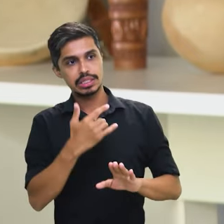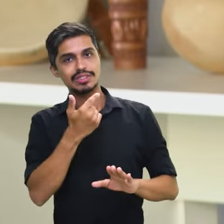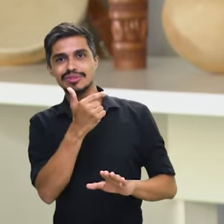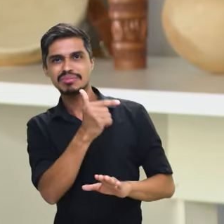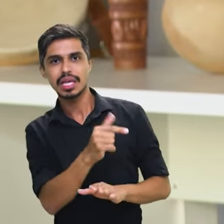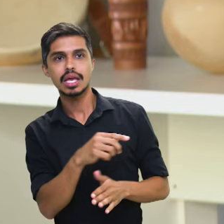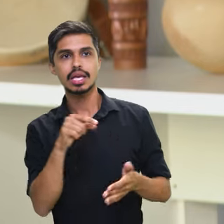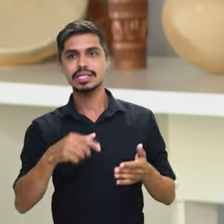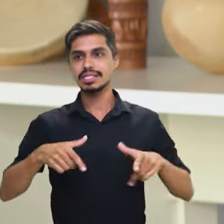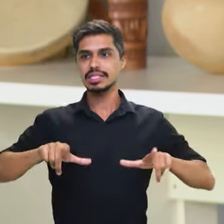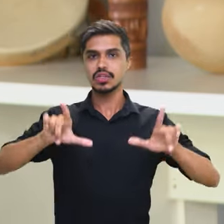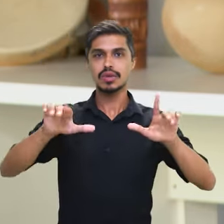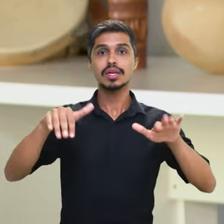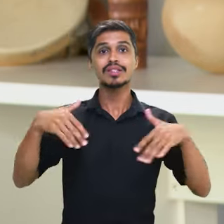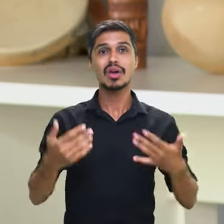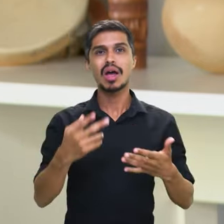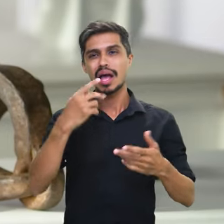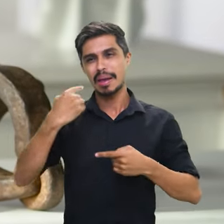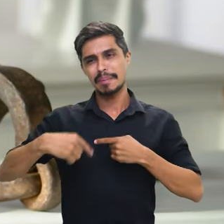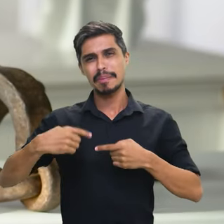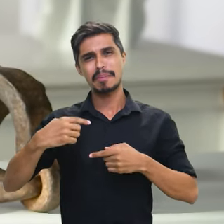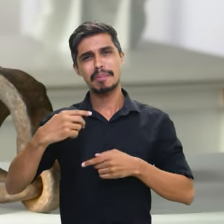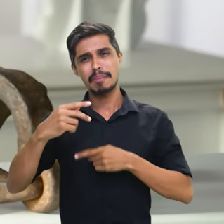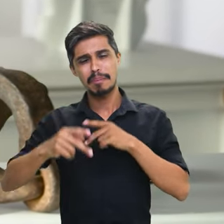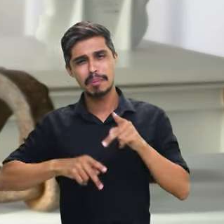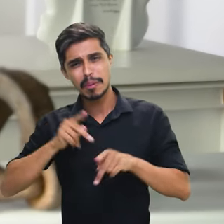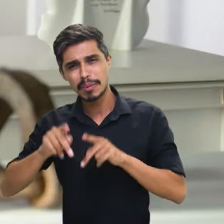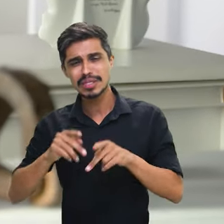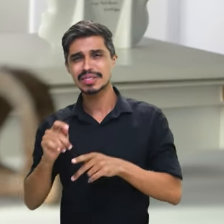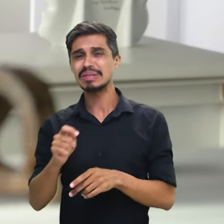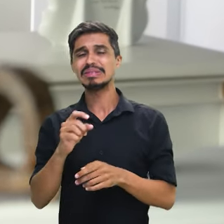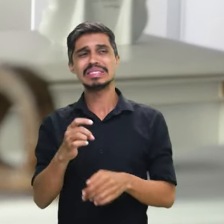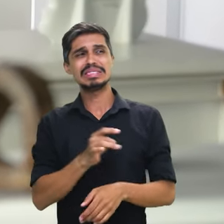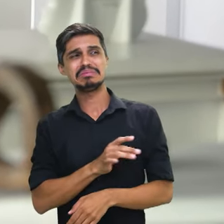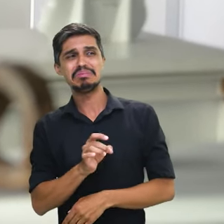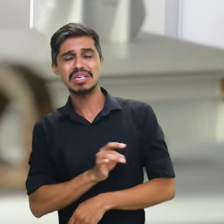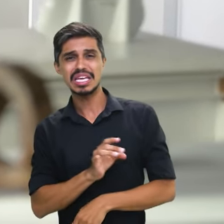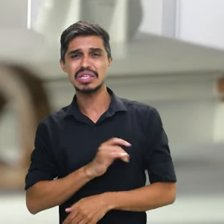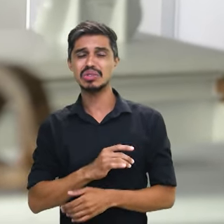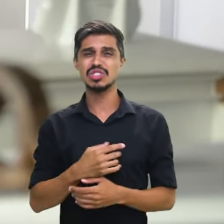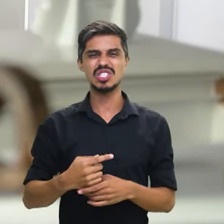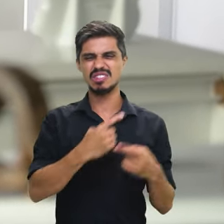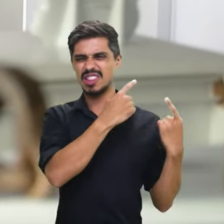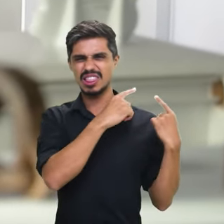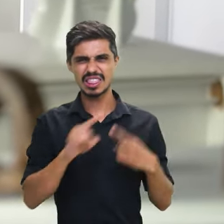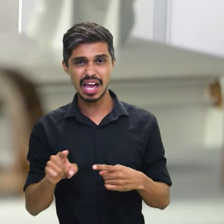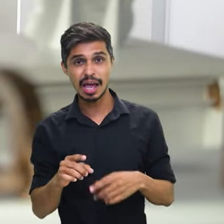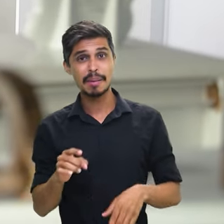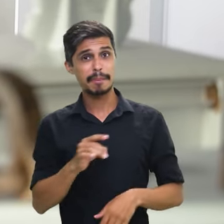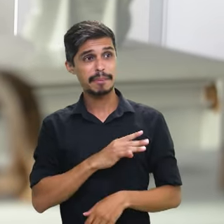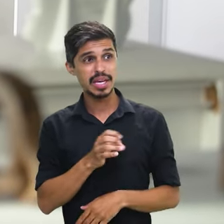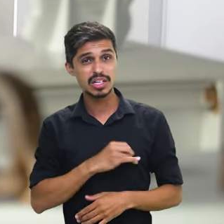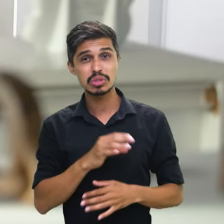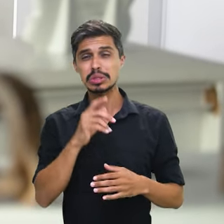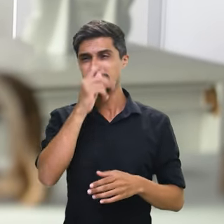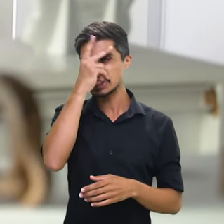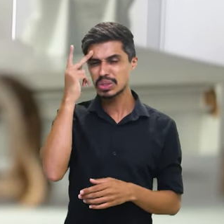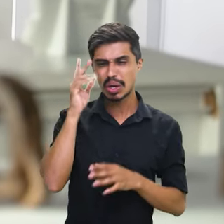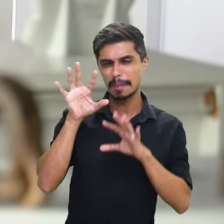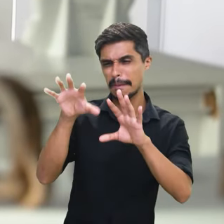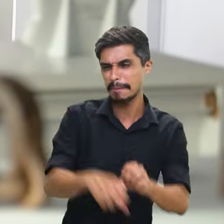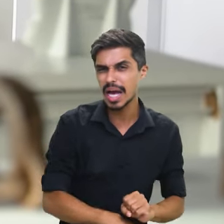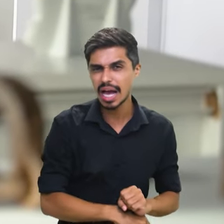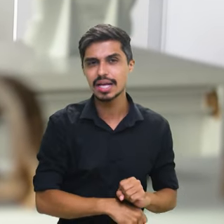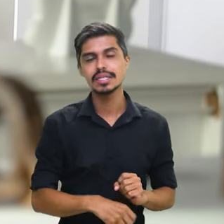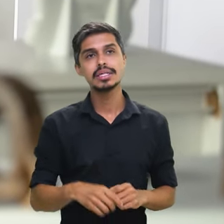tem a certificação e a titulação, as pessoas estão aprisionadas ao medo, ao medo de ser alvejado, ao medo de alguém tomar a